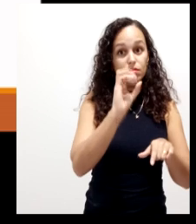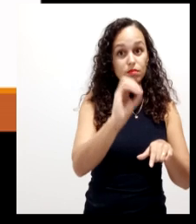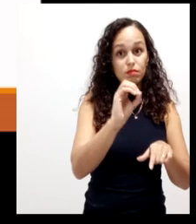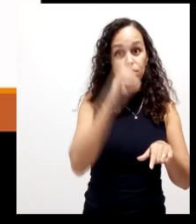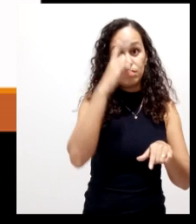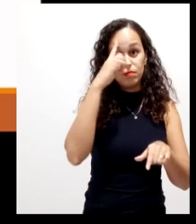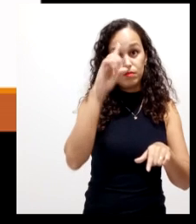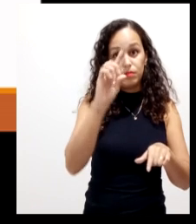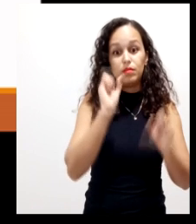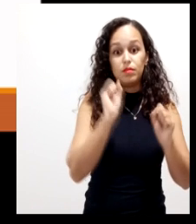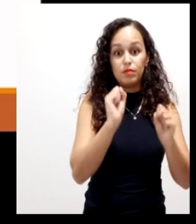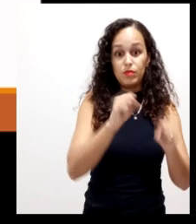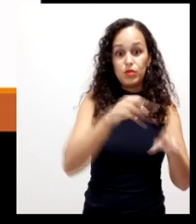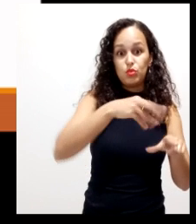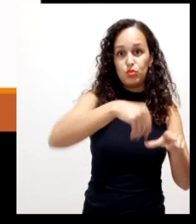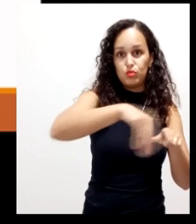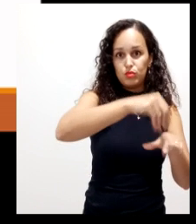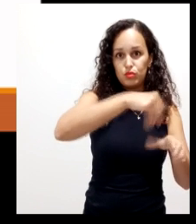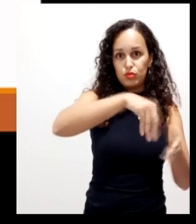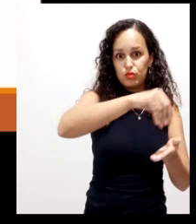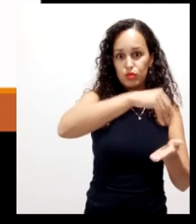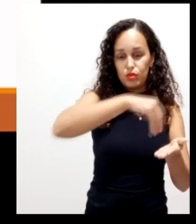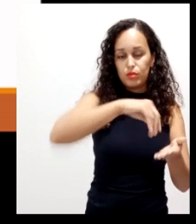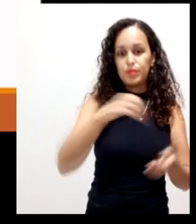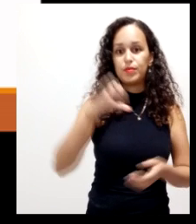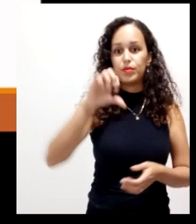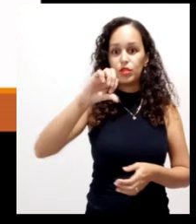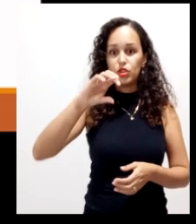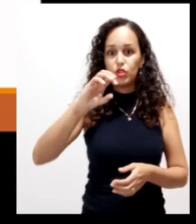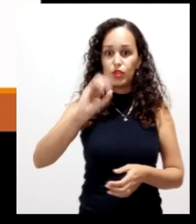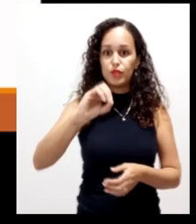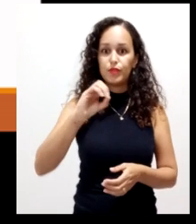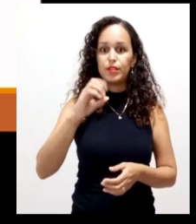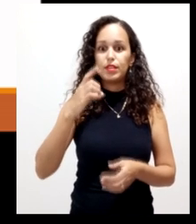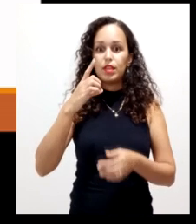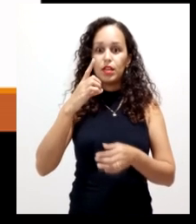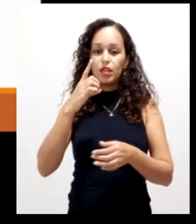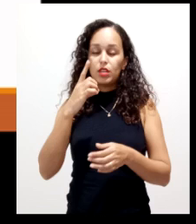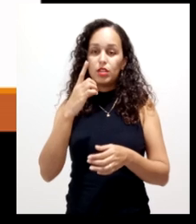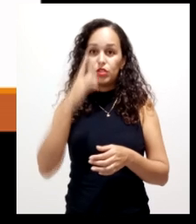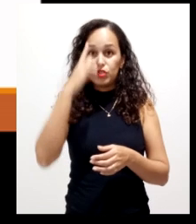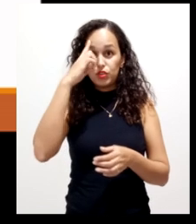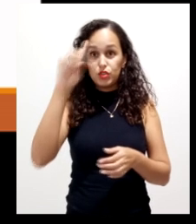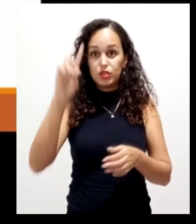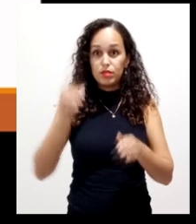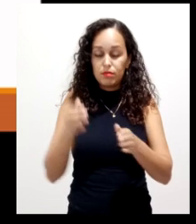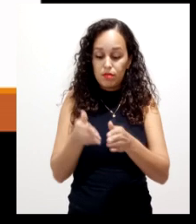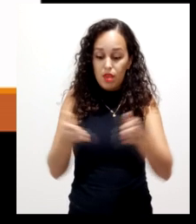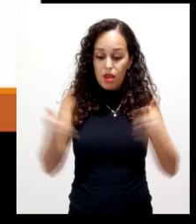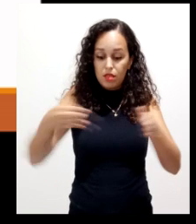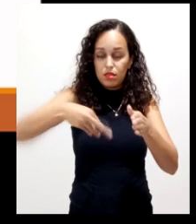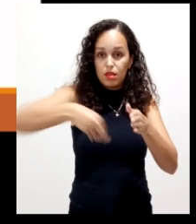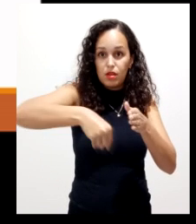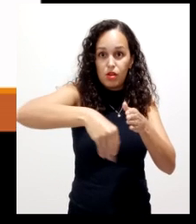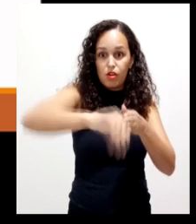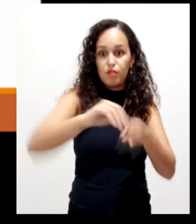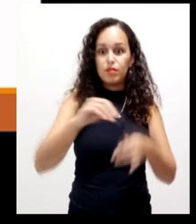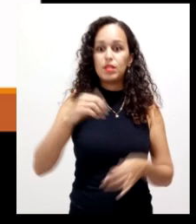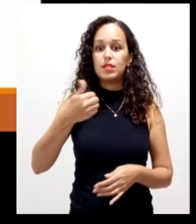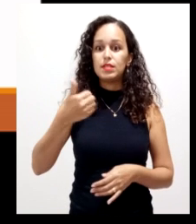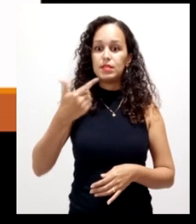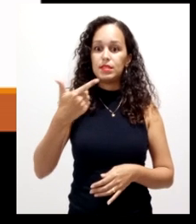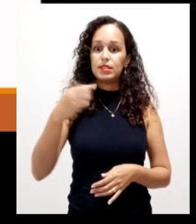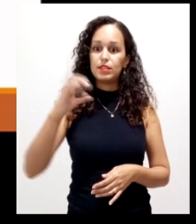cobertura com 90 dias podemos utilizar ele em polvas e 120 dias a base de substrato para produção